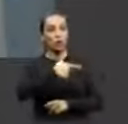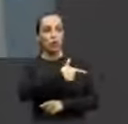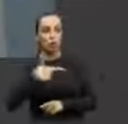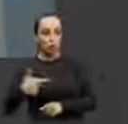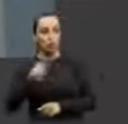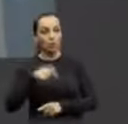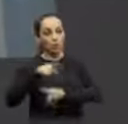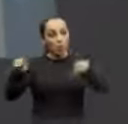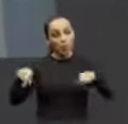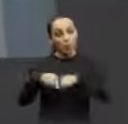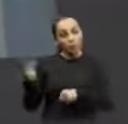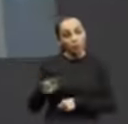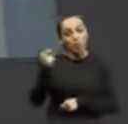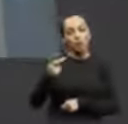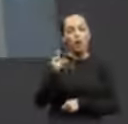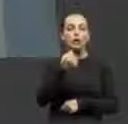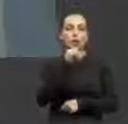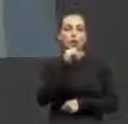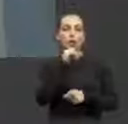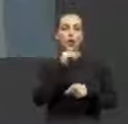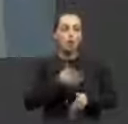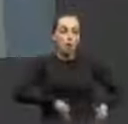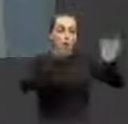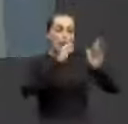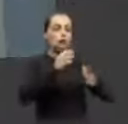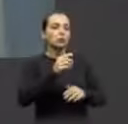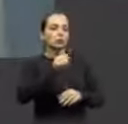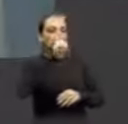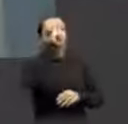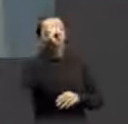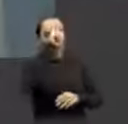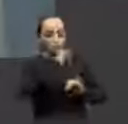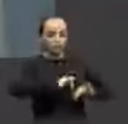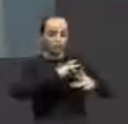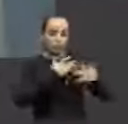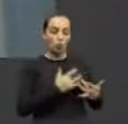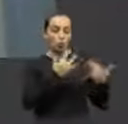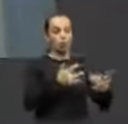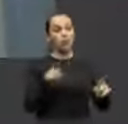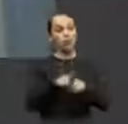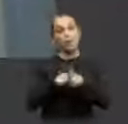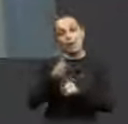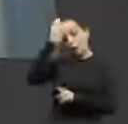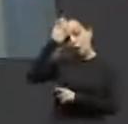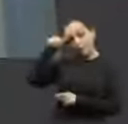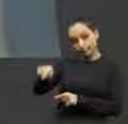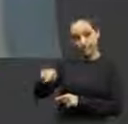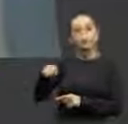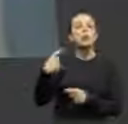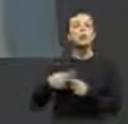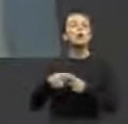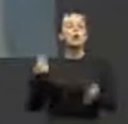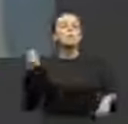valorizado com o prédio do hospital de campanha e o prédio do corpo de bombeiro, já que legalmente ela não precisa ressarcir ao poder público